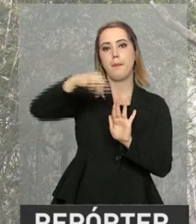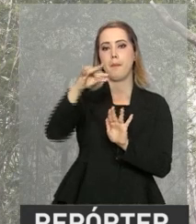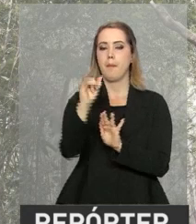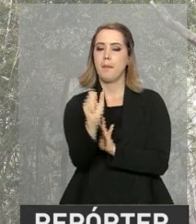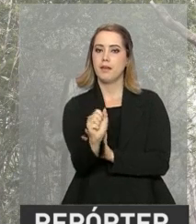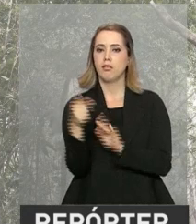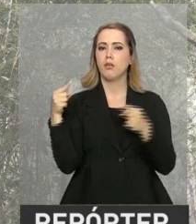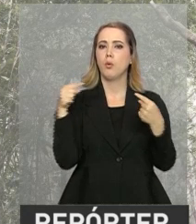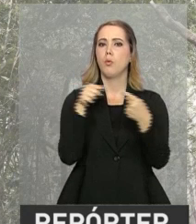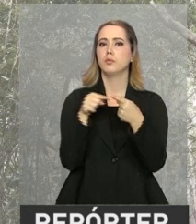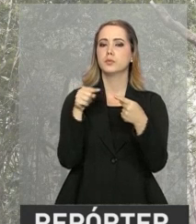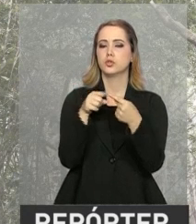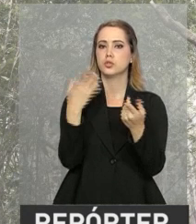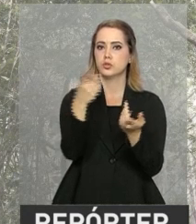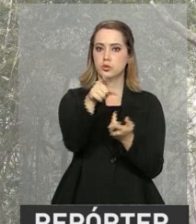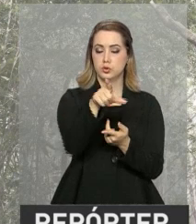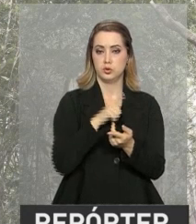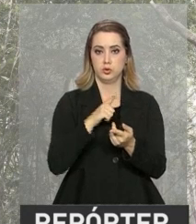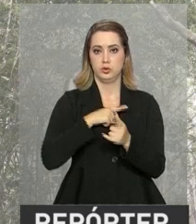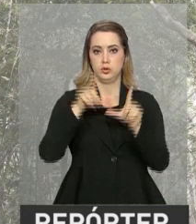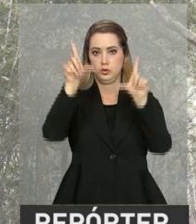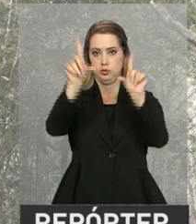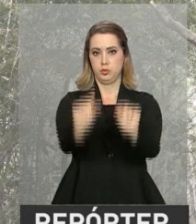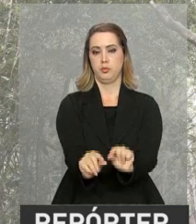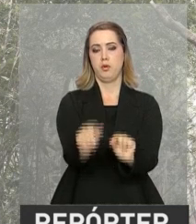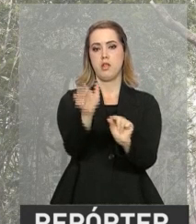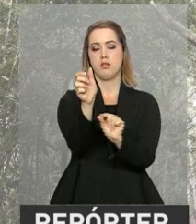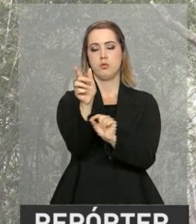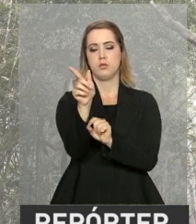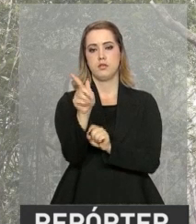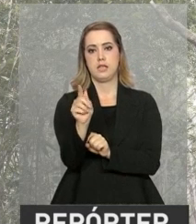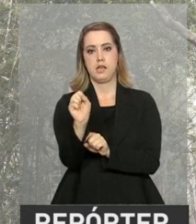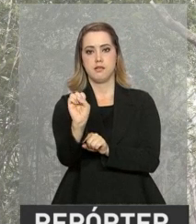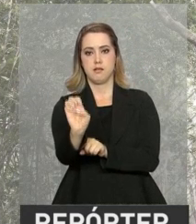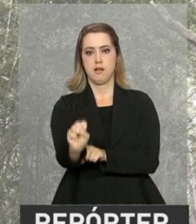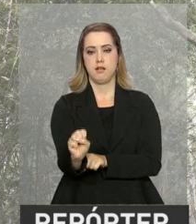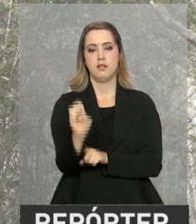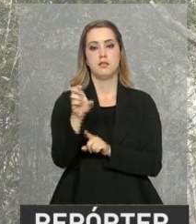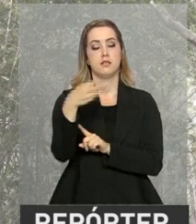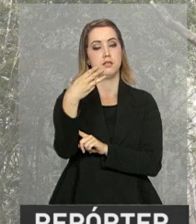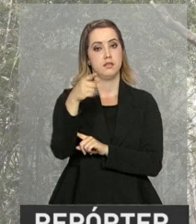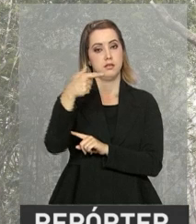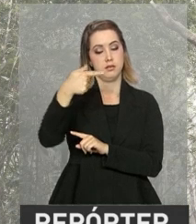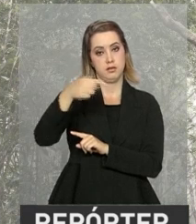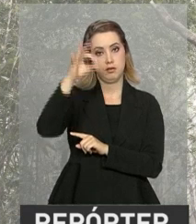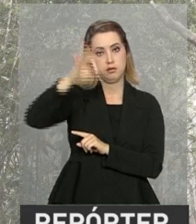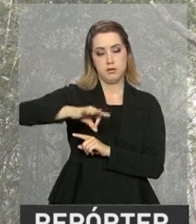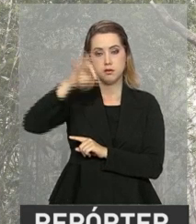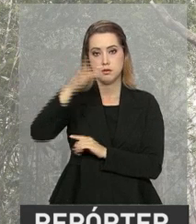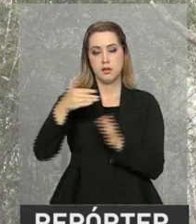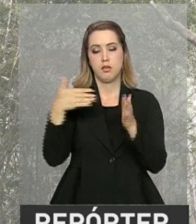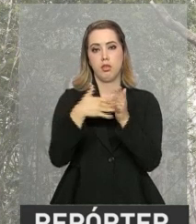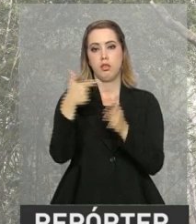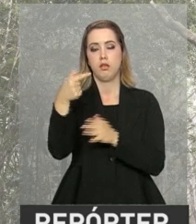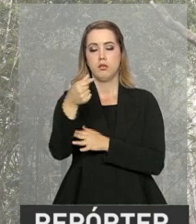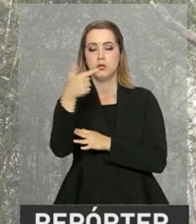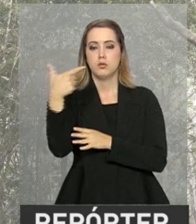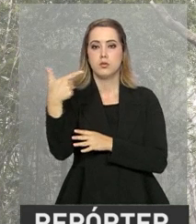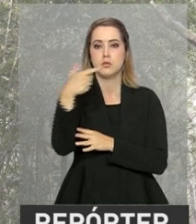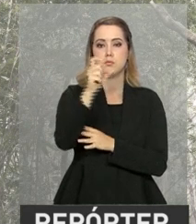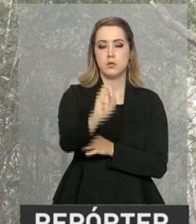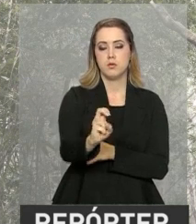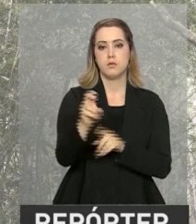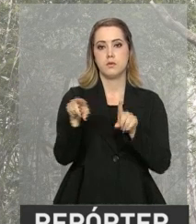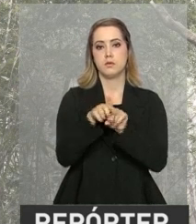é reduzir as emissões de gases de efeito estufa na atmosfera em 37% até 2025 e em